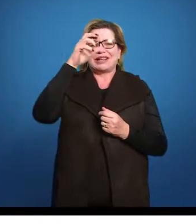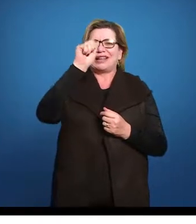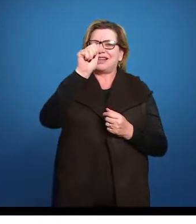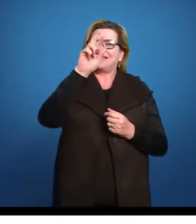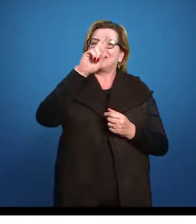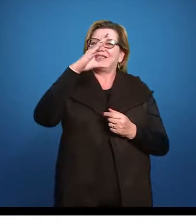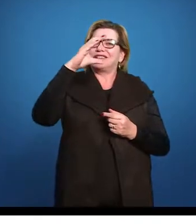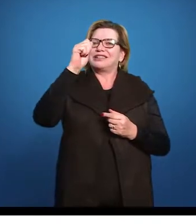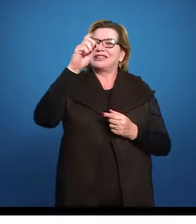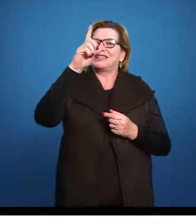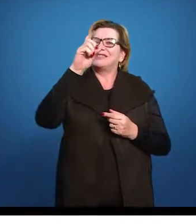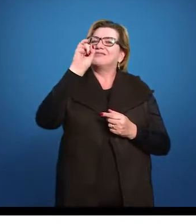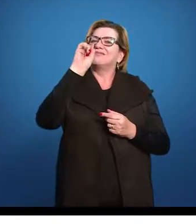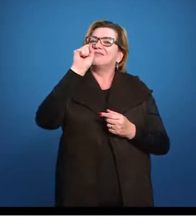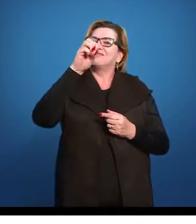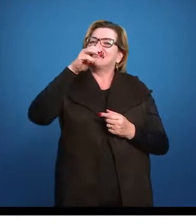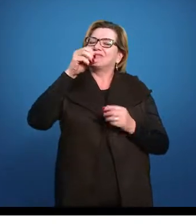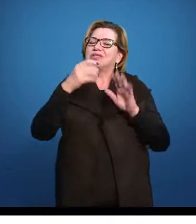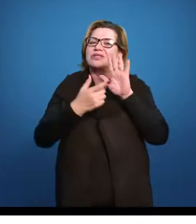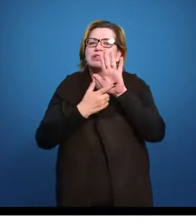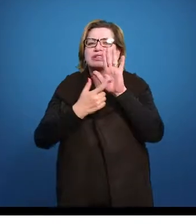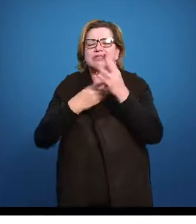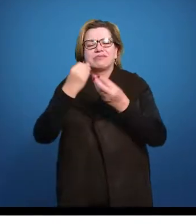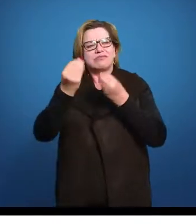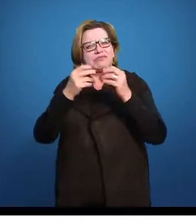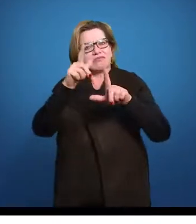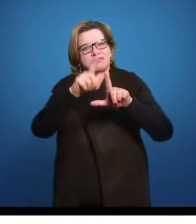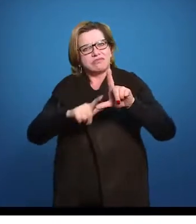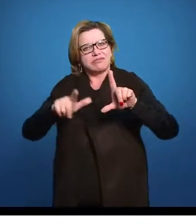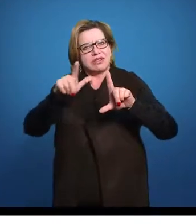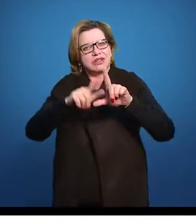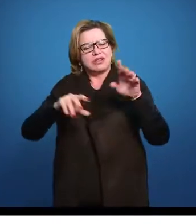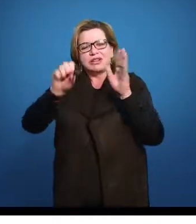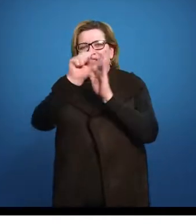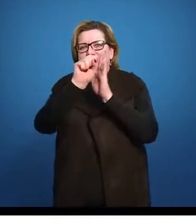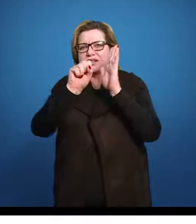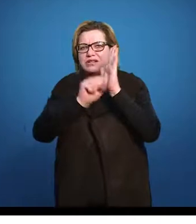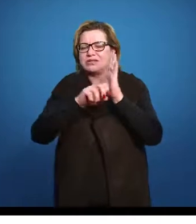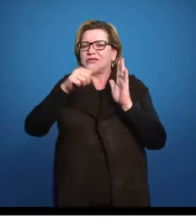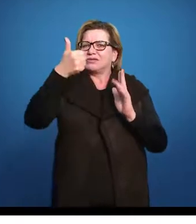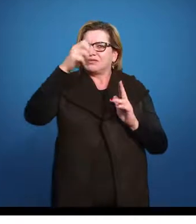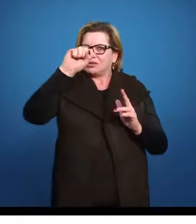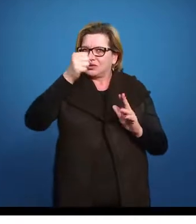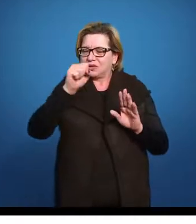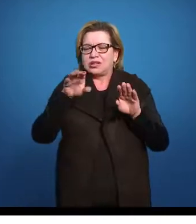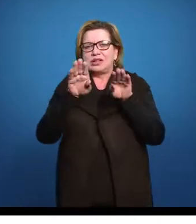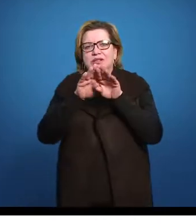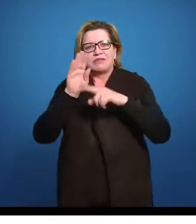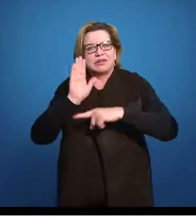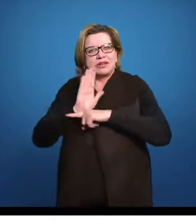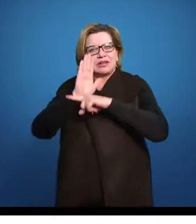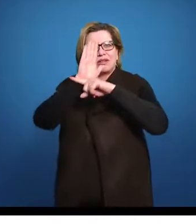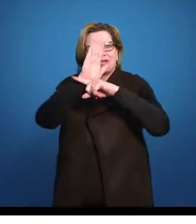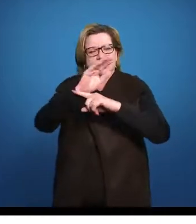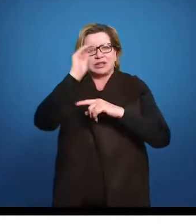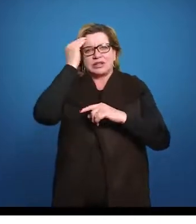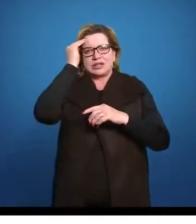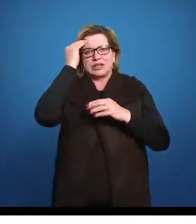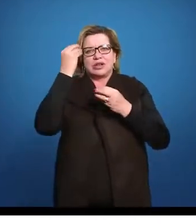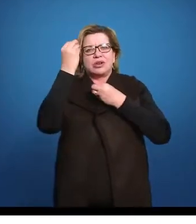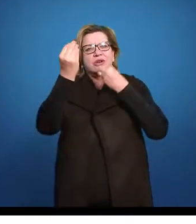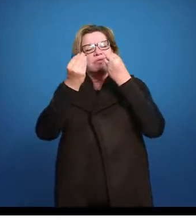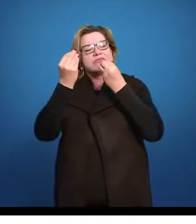começa a se configurar no Brasil no século XVIII, e que vai nos ajudar muito a entender o que vem depois, que é o romantismo brasileiro.